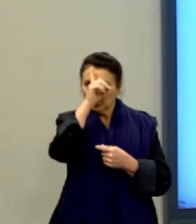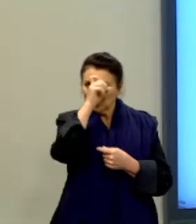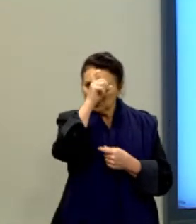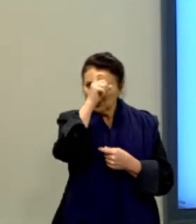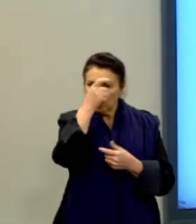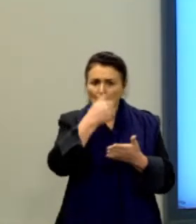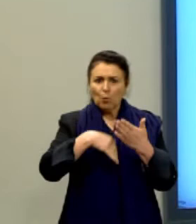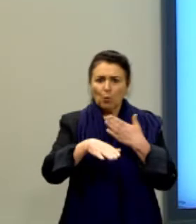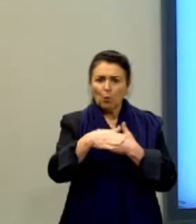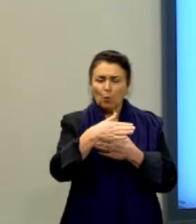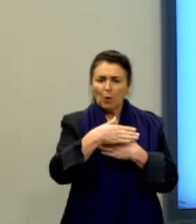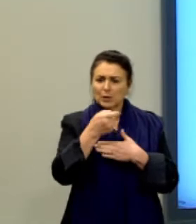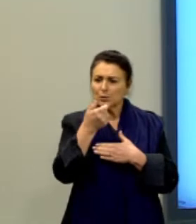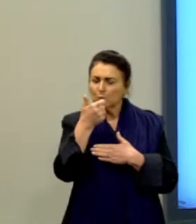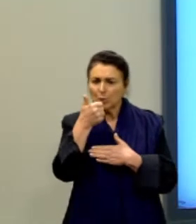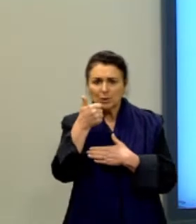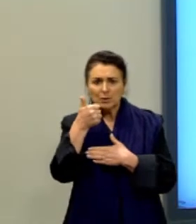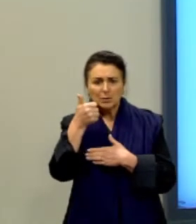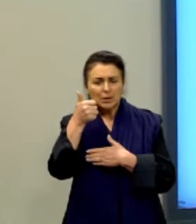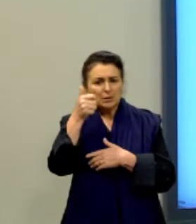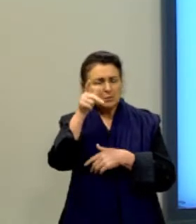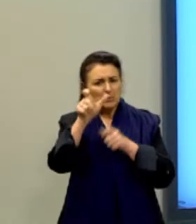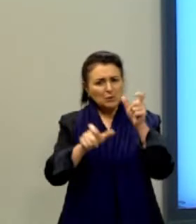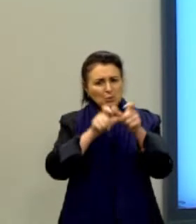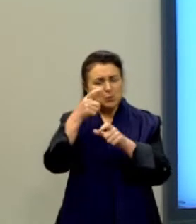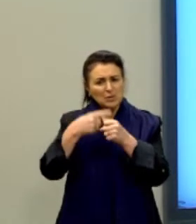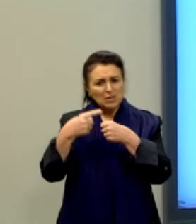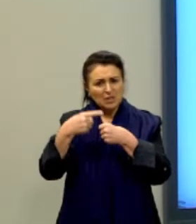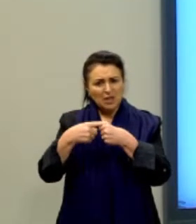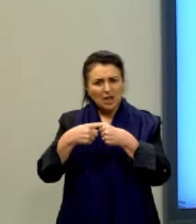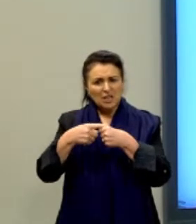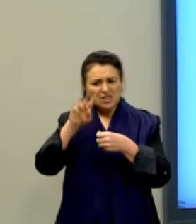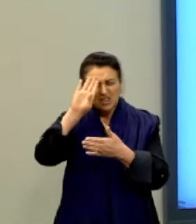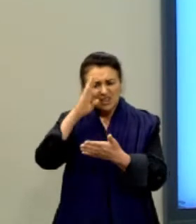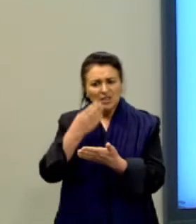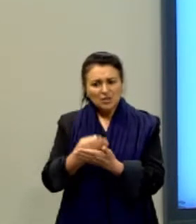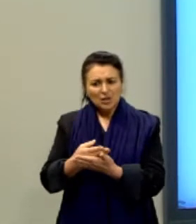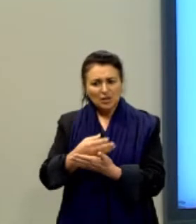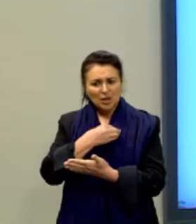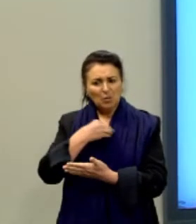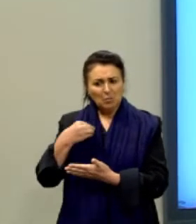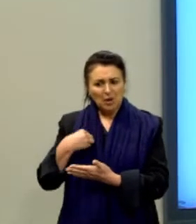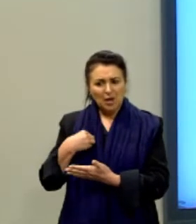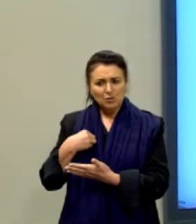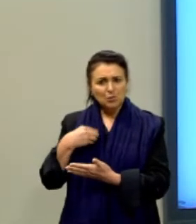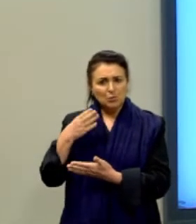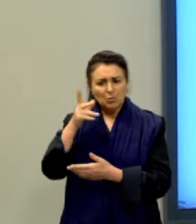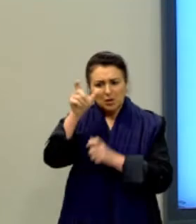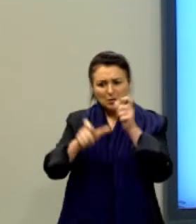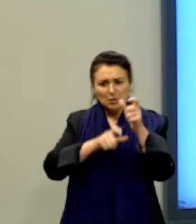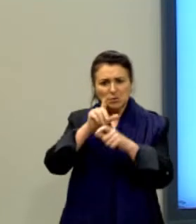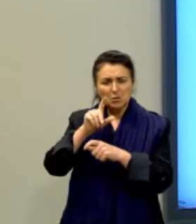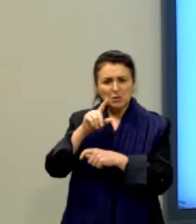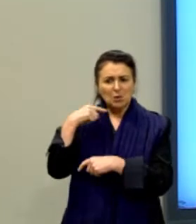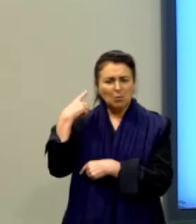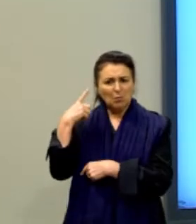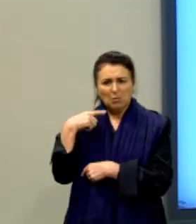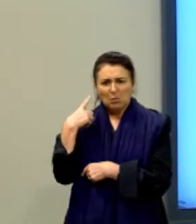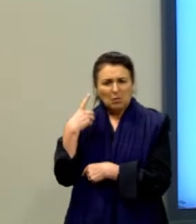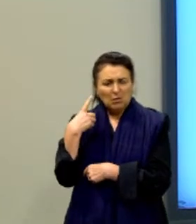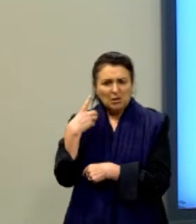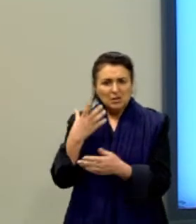sofrem de loucura. No fim, o próprio doutor se interna por duvidar de sua